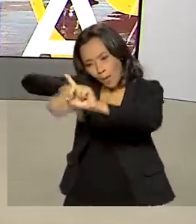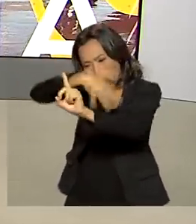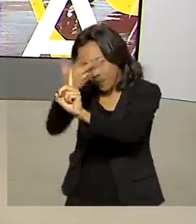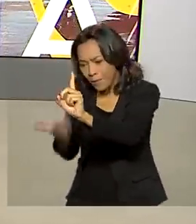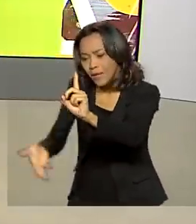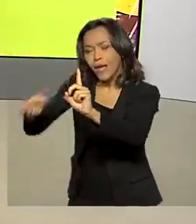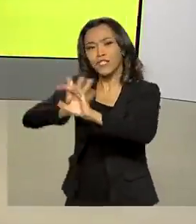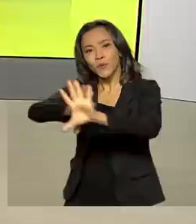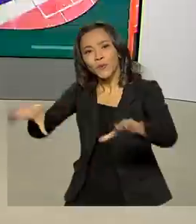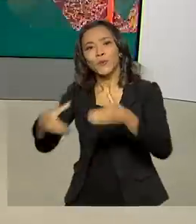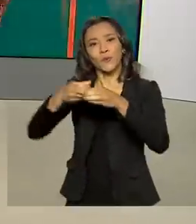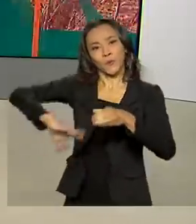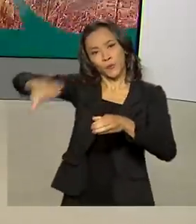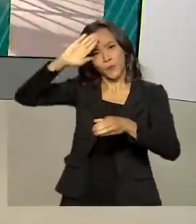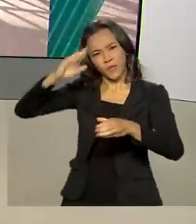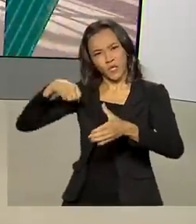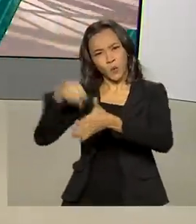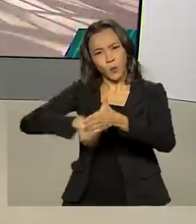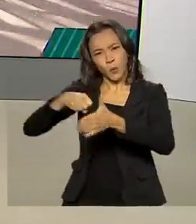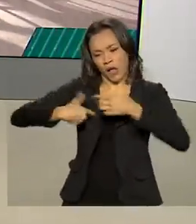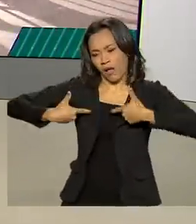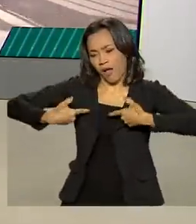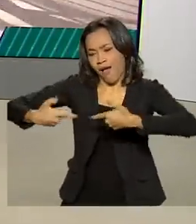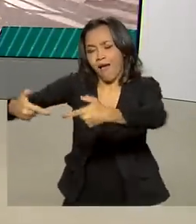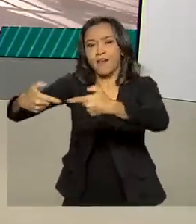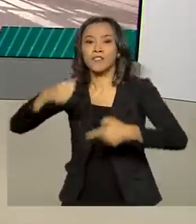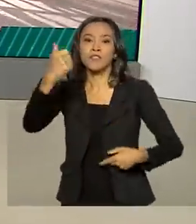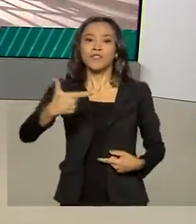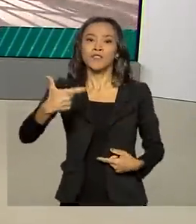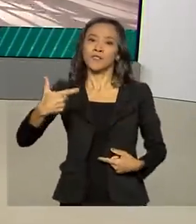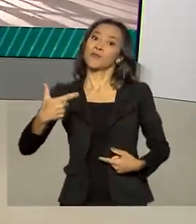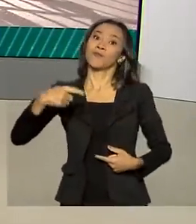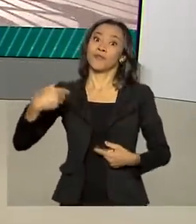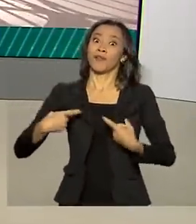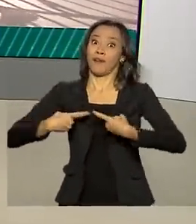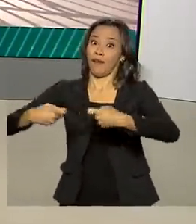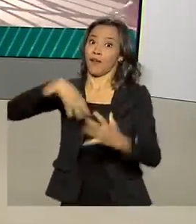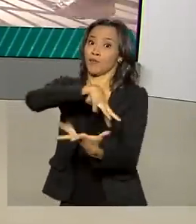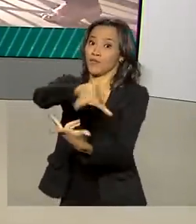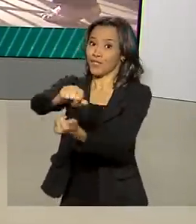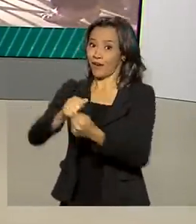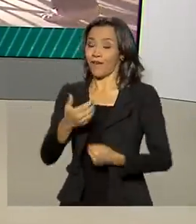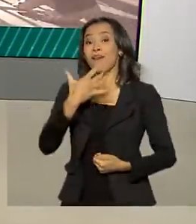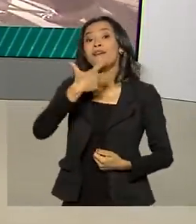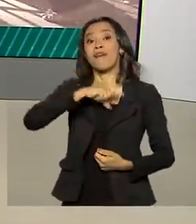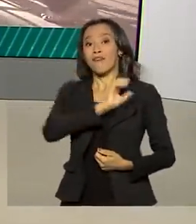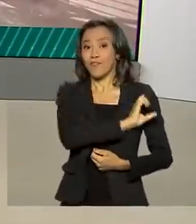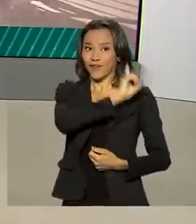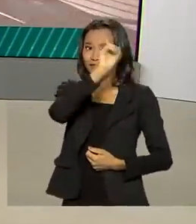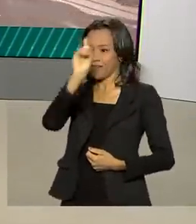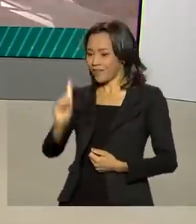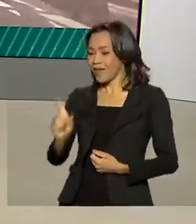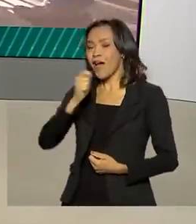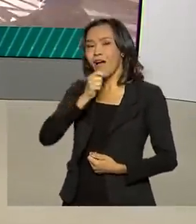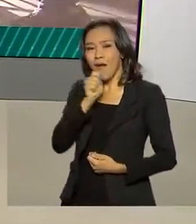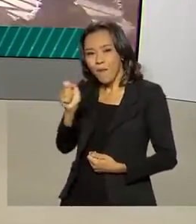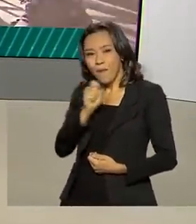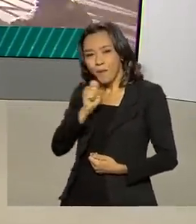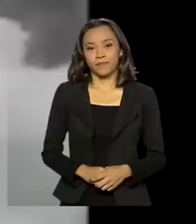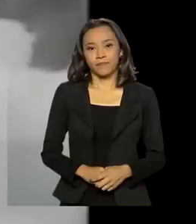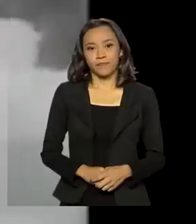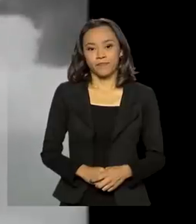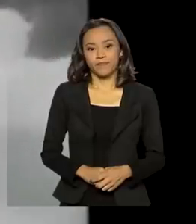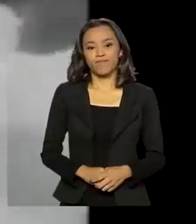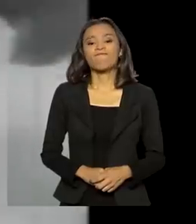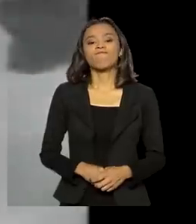brasileiros que lutaram na Segunda Guerra Mundial. Quem acompanhou a cerimônia em Pistoia foi o enviado especial da TV Brasil, Carlos Molinari.